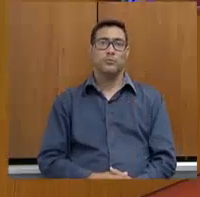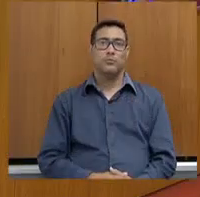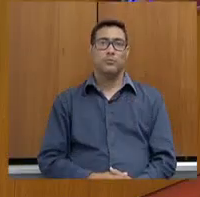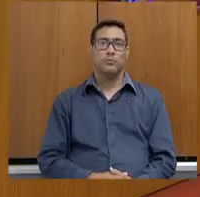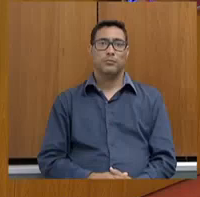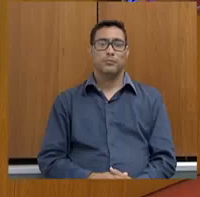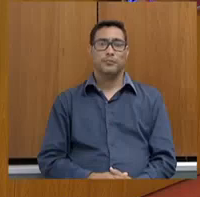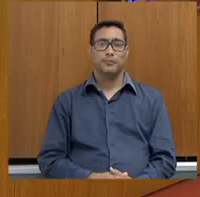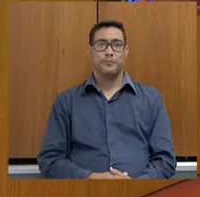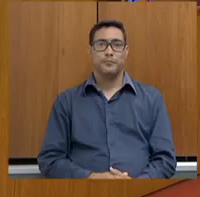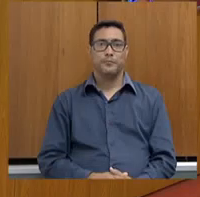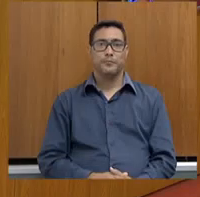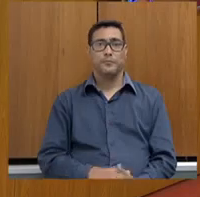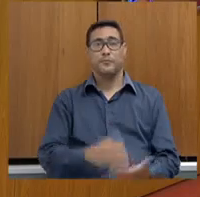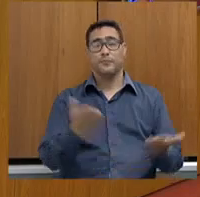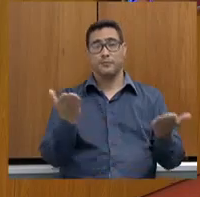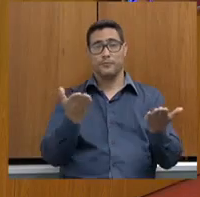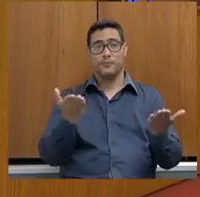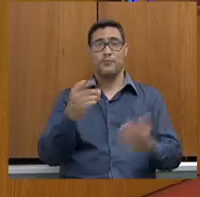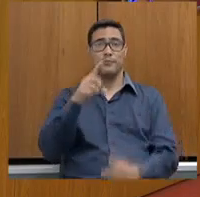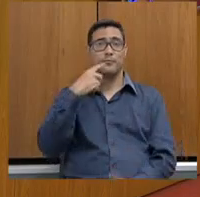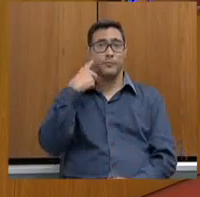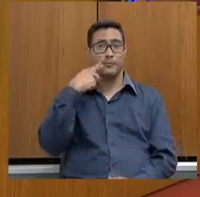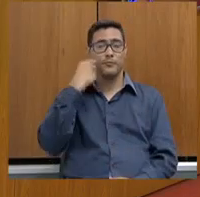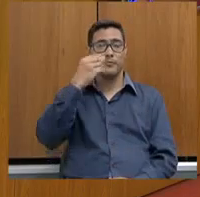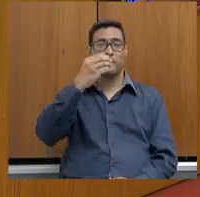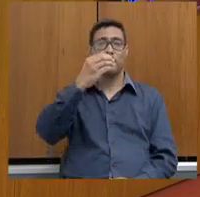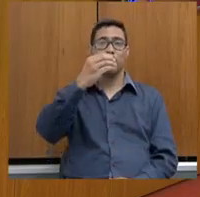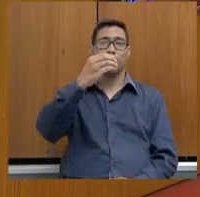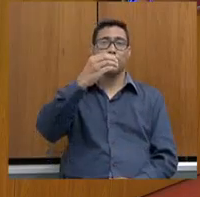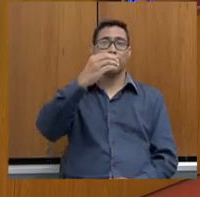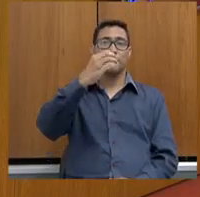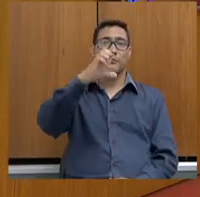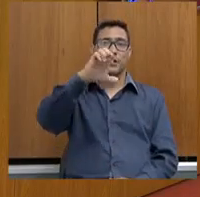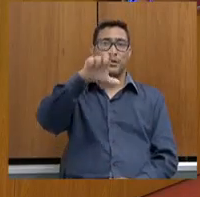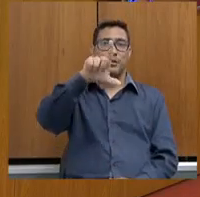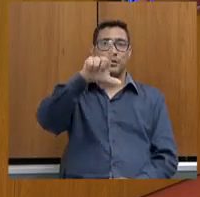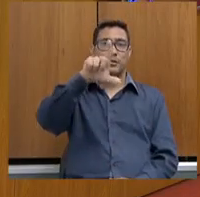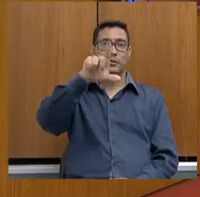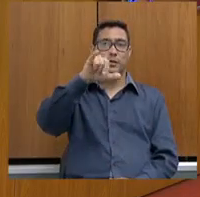Indago a deputada Cereza Viola, se deseja fazer uso da palavra.